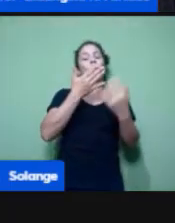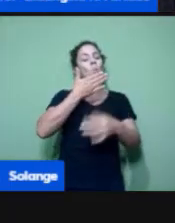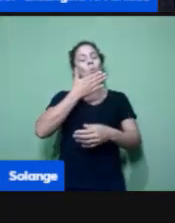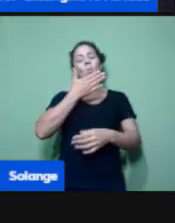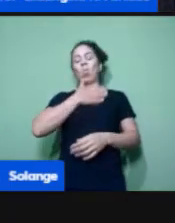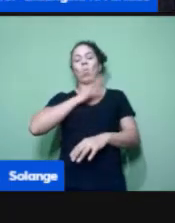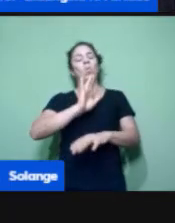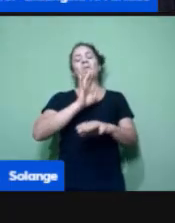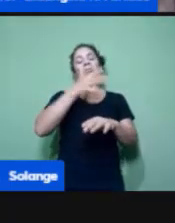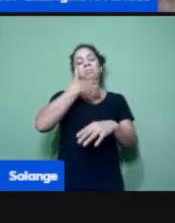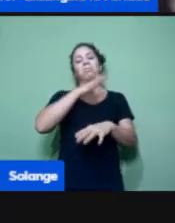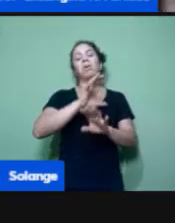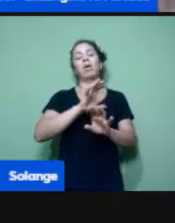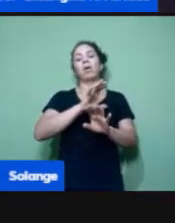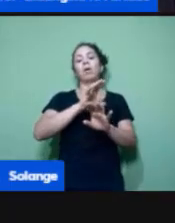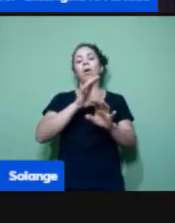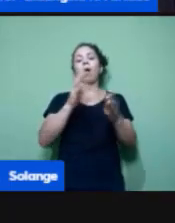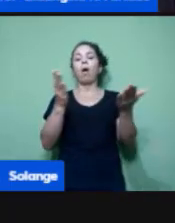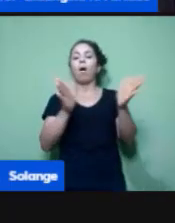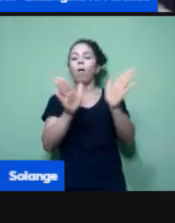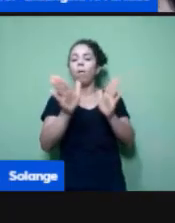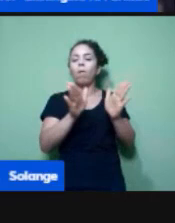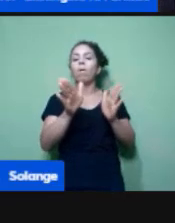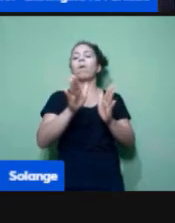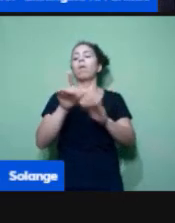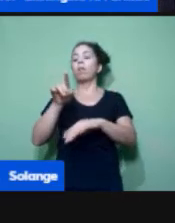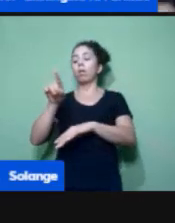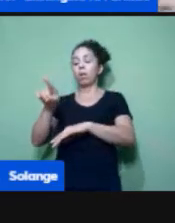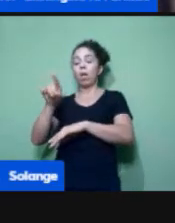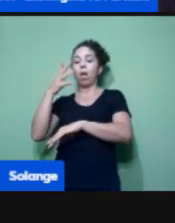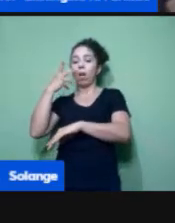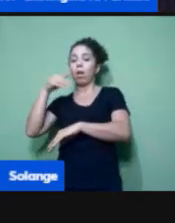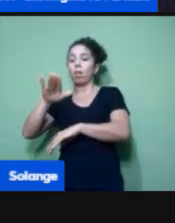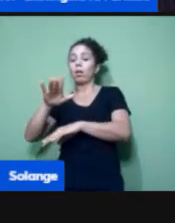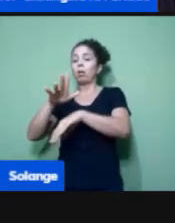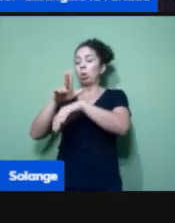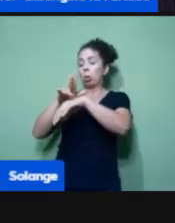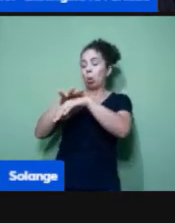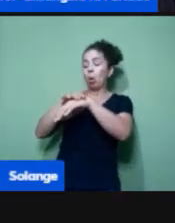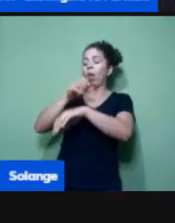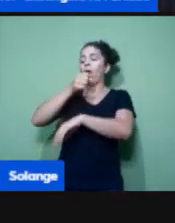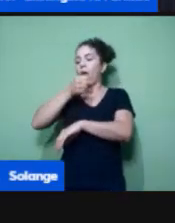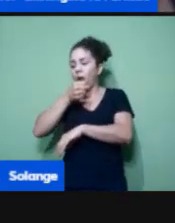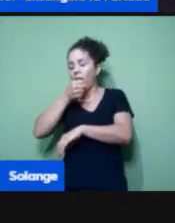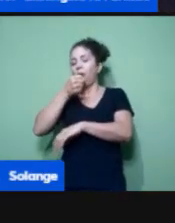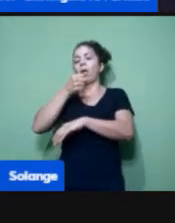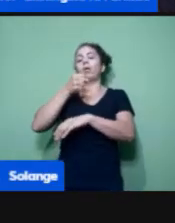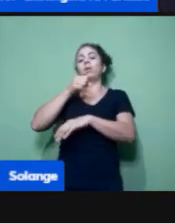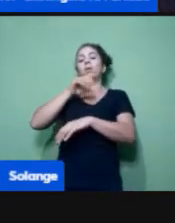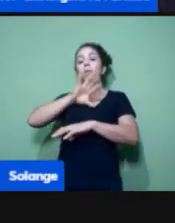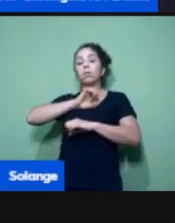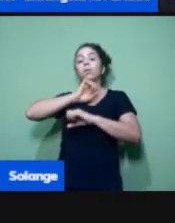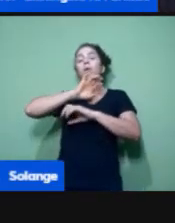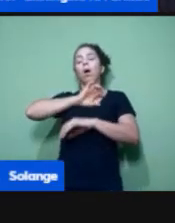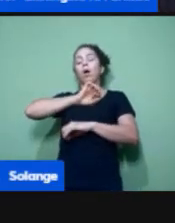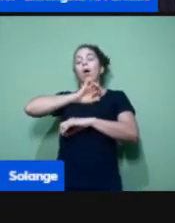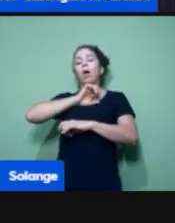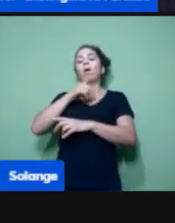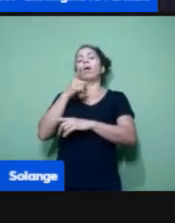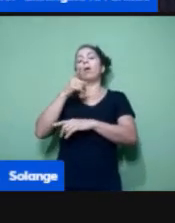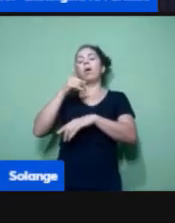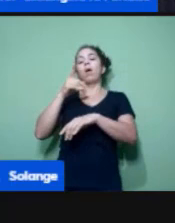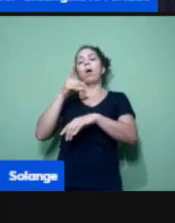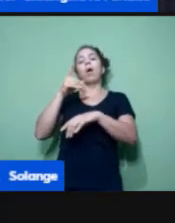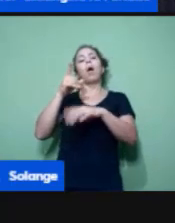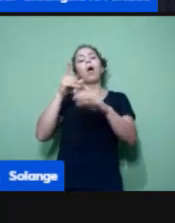qualquer problema, porque ele já tem rinite, ele tem bronquite, chega à noite, ele passa mal. Então, você vai acatar também o